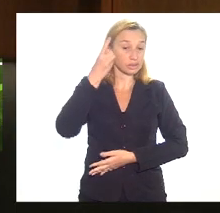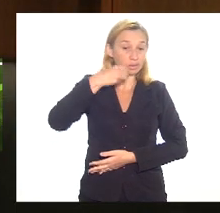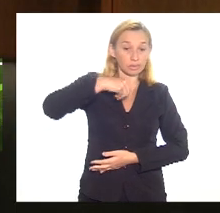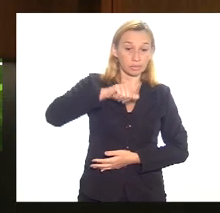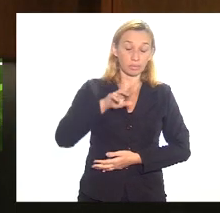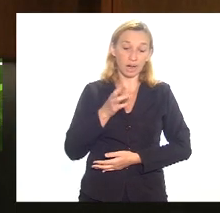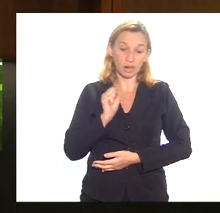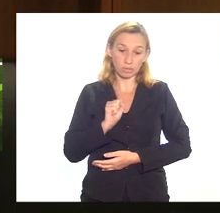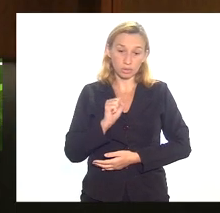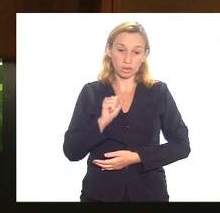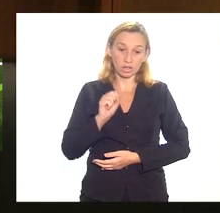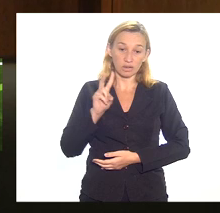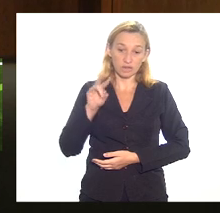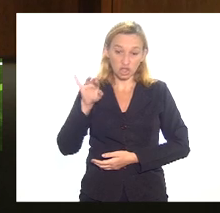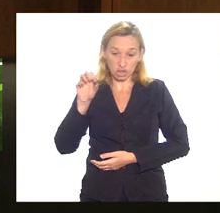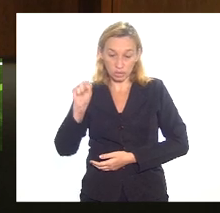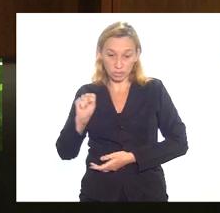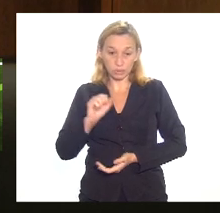Vinícius